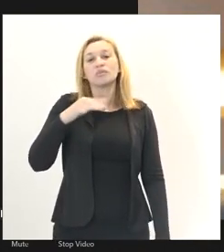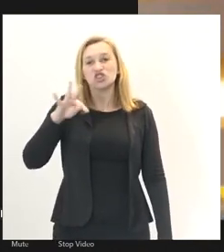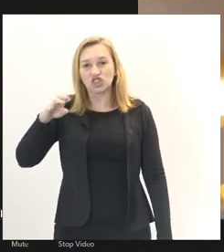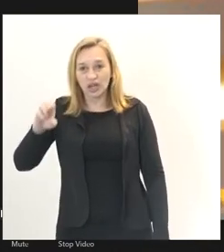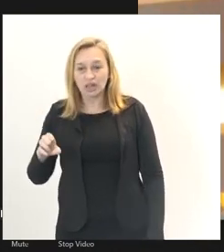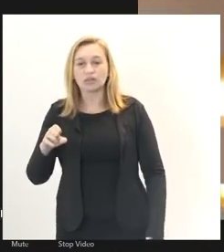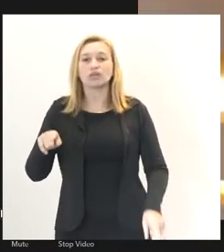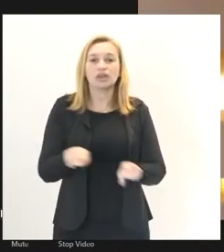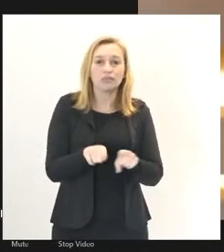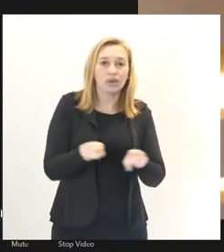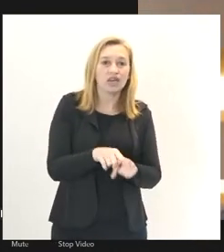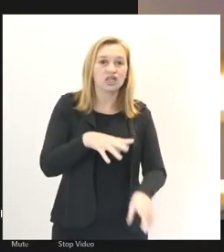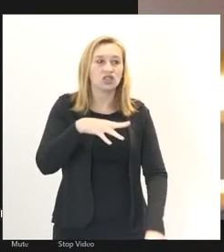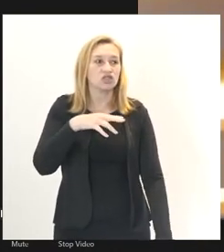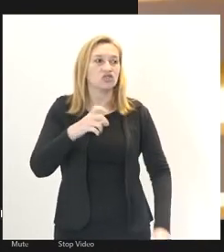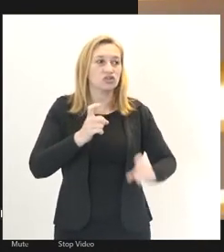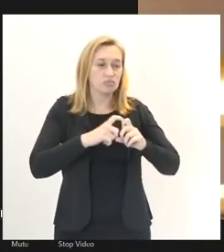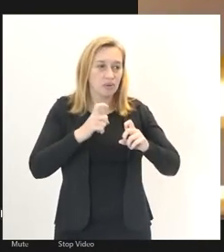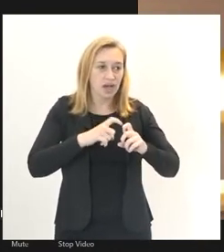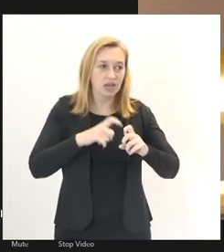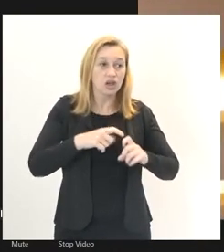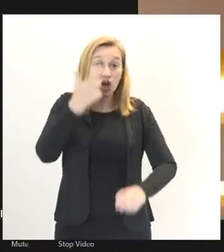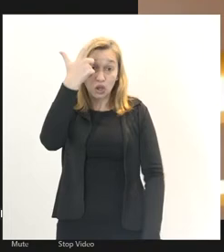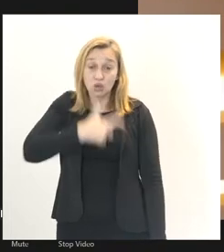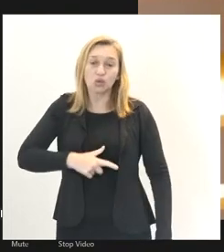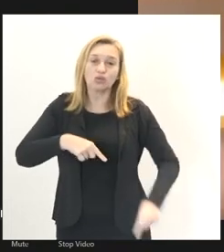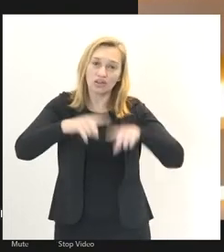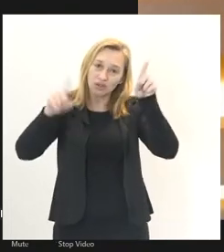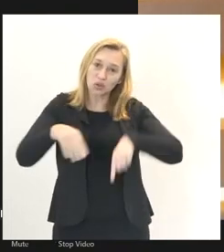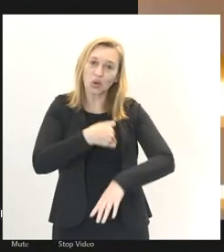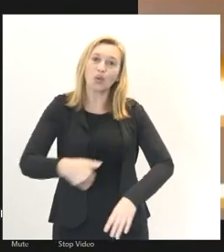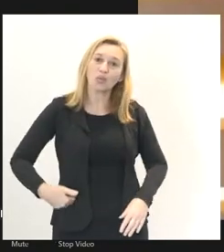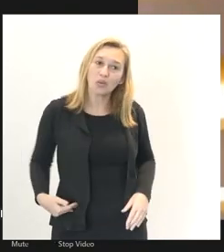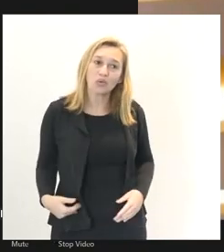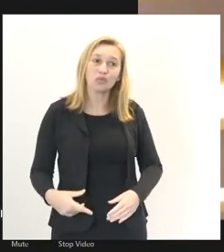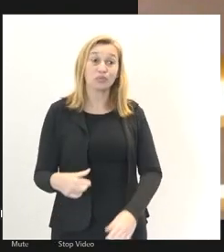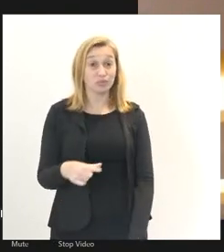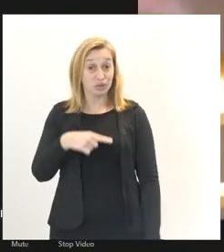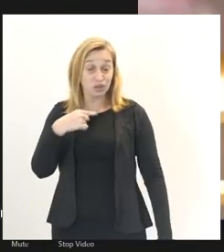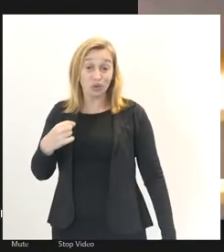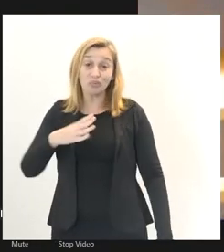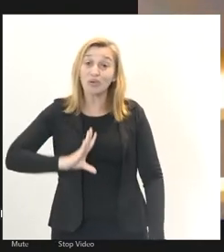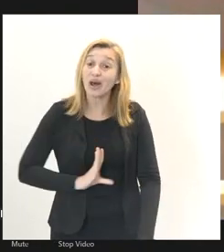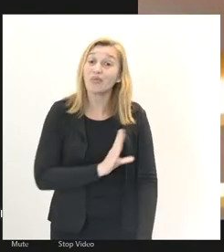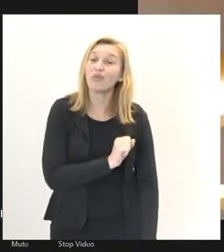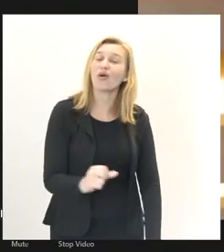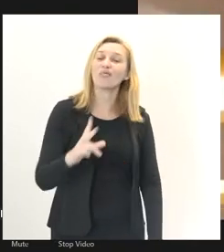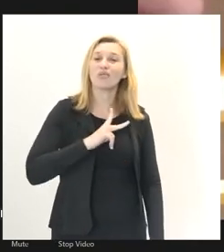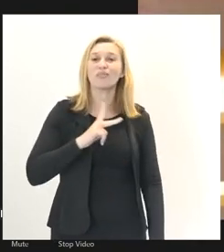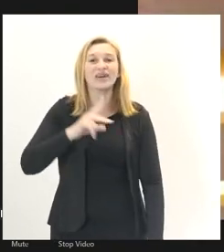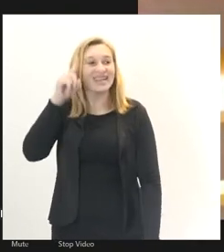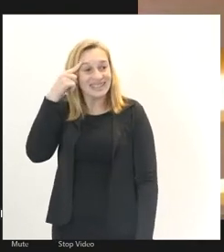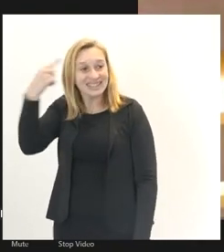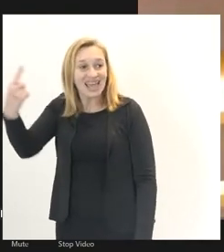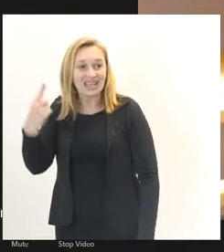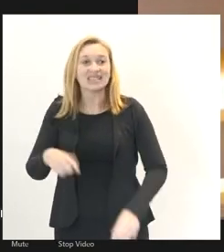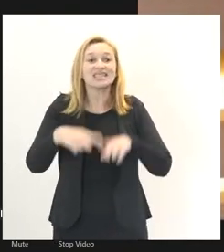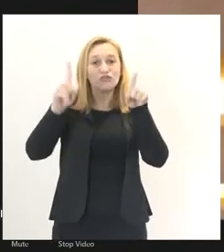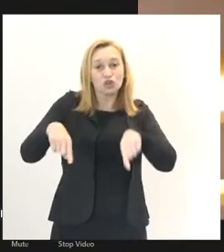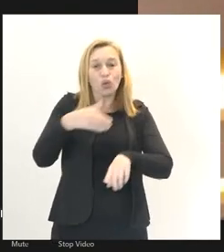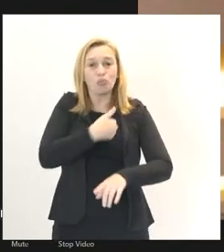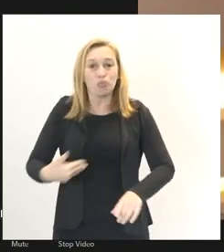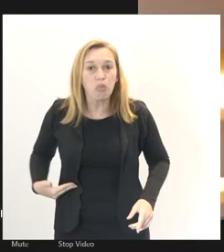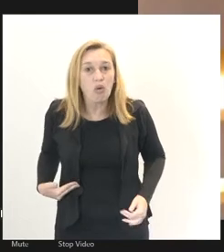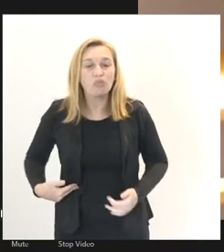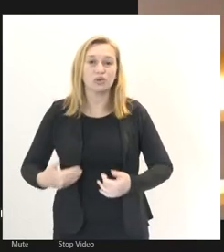também sou servidor público. E sou um servidor público por opção e por amor à própria ideia de ser um servidor do público,